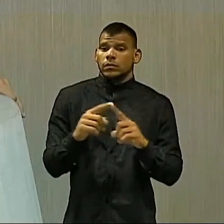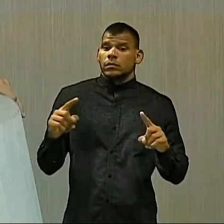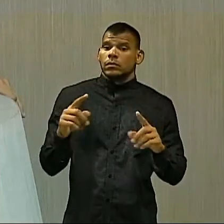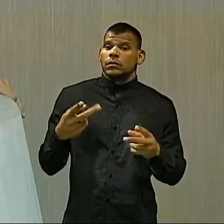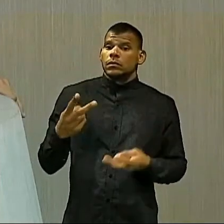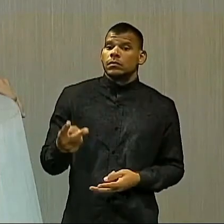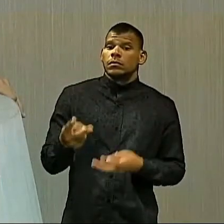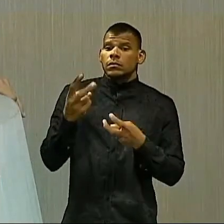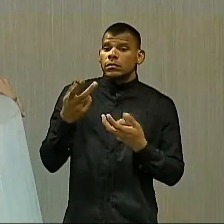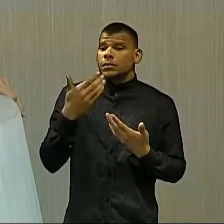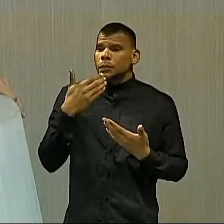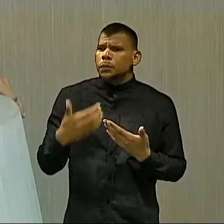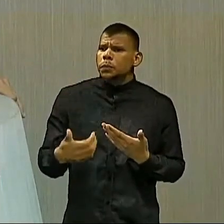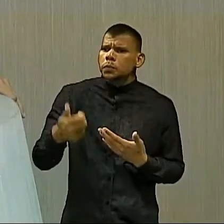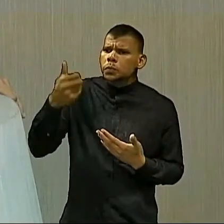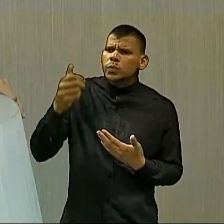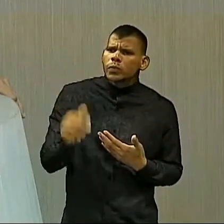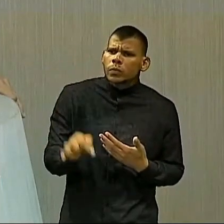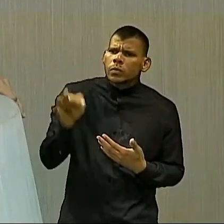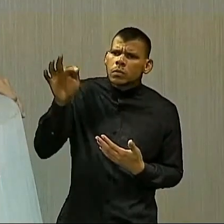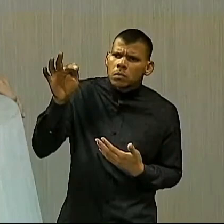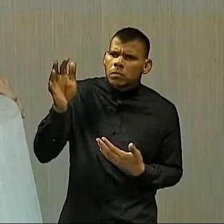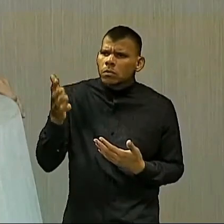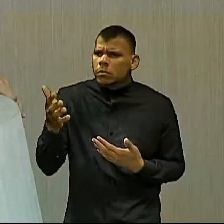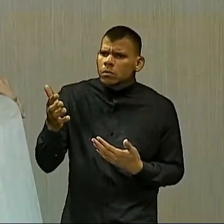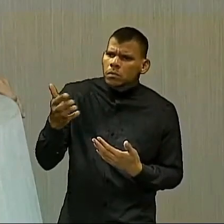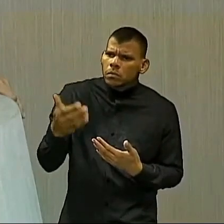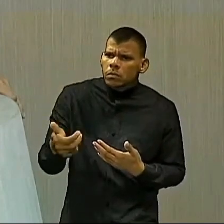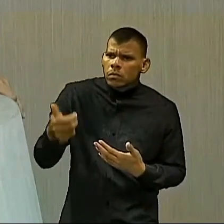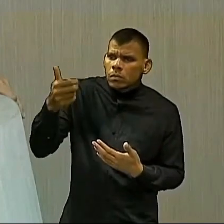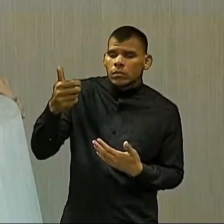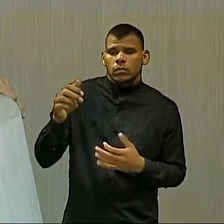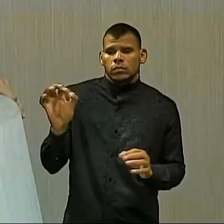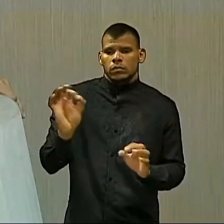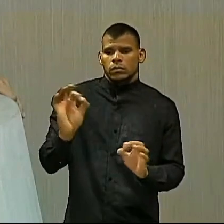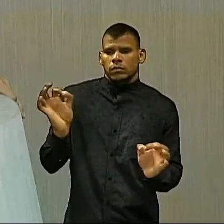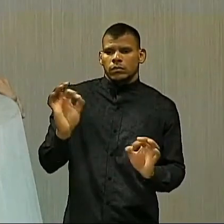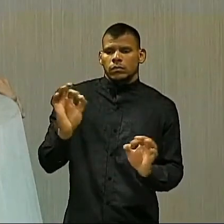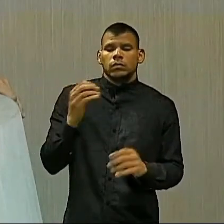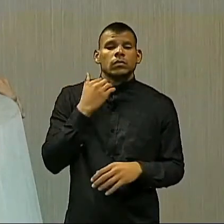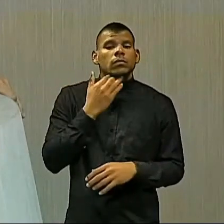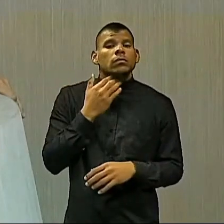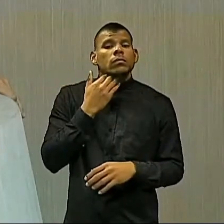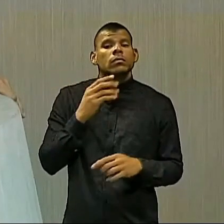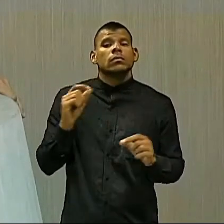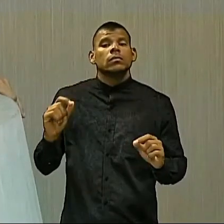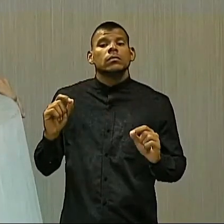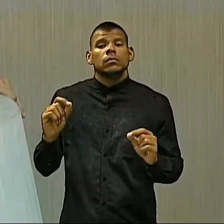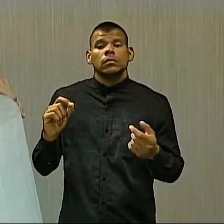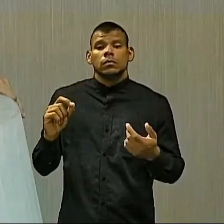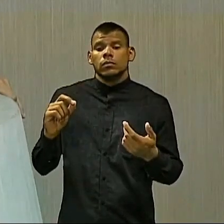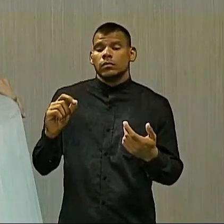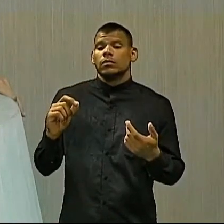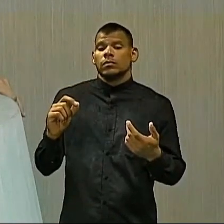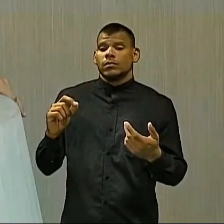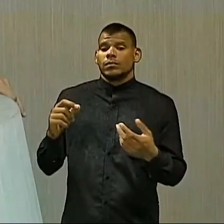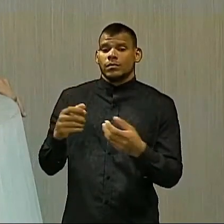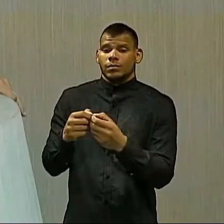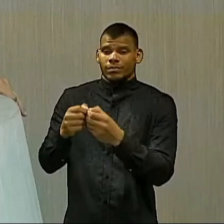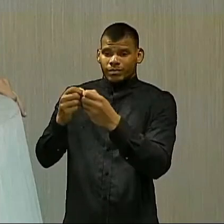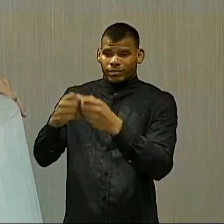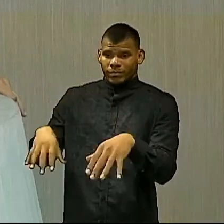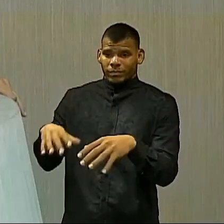há perspectiva de melhora. O que está se desenhando é mais uma tragédia de uma gestão